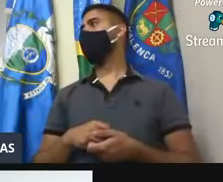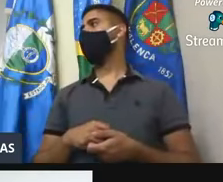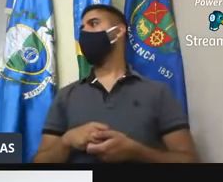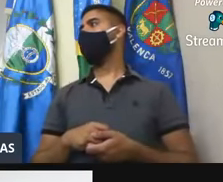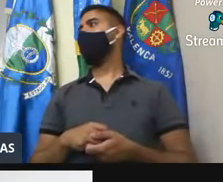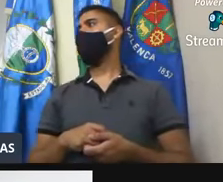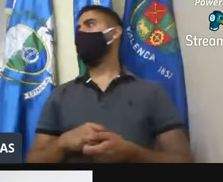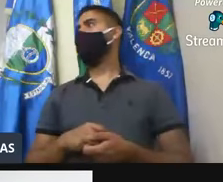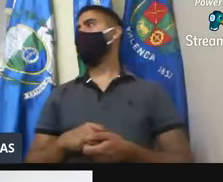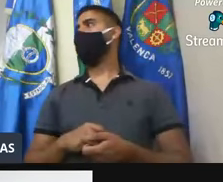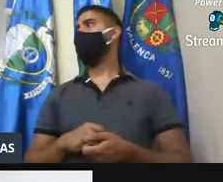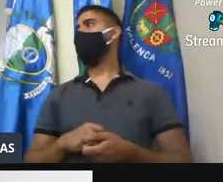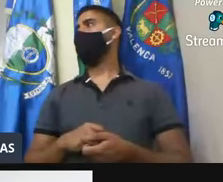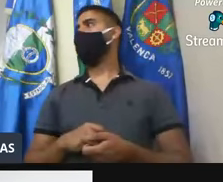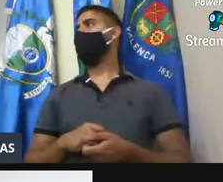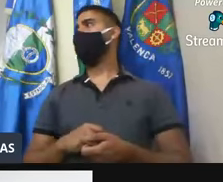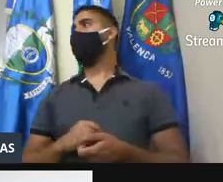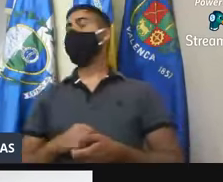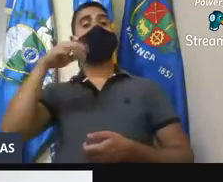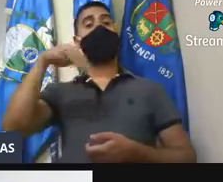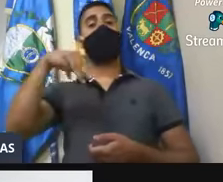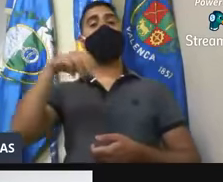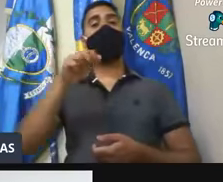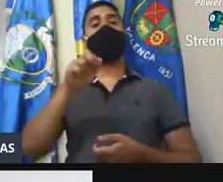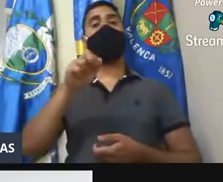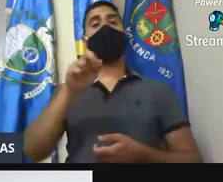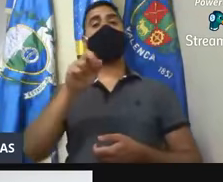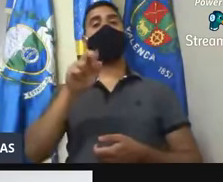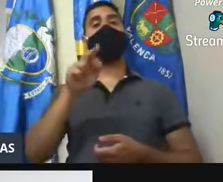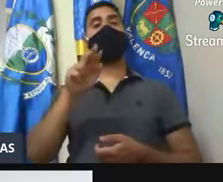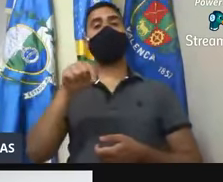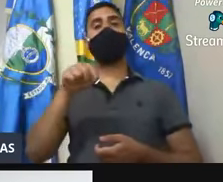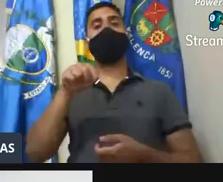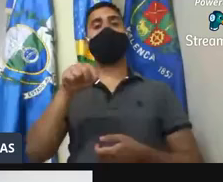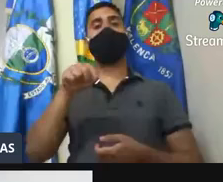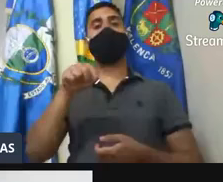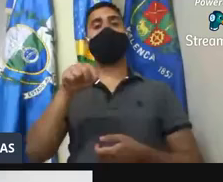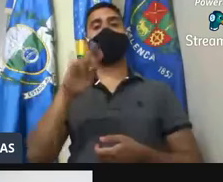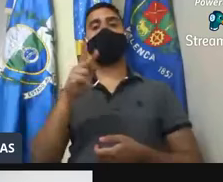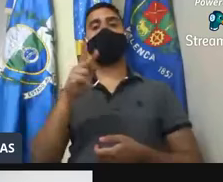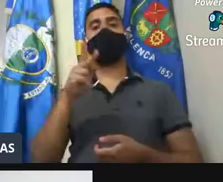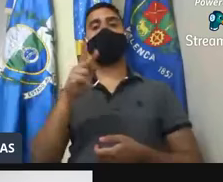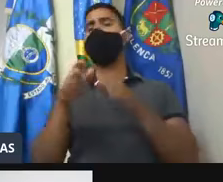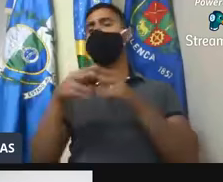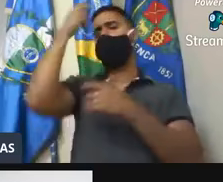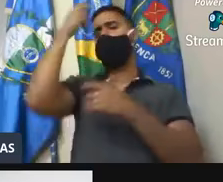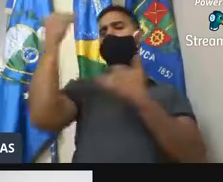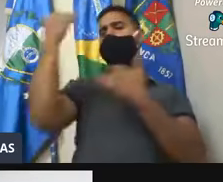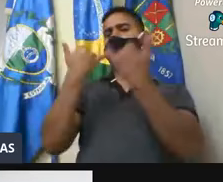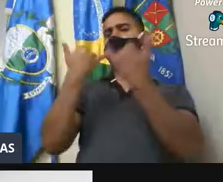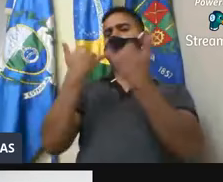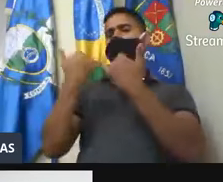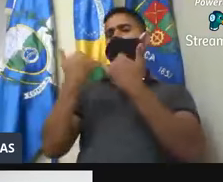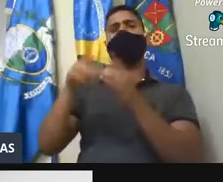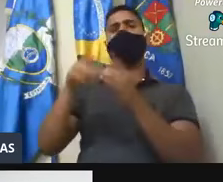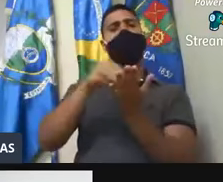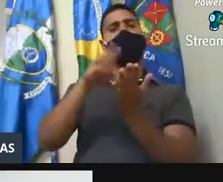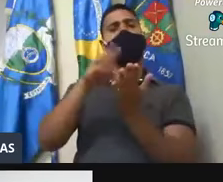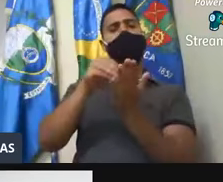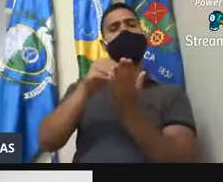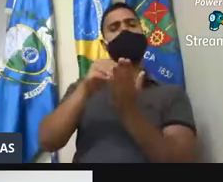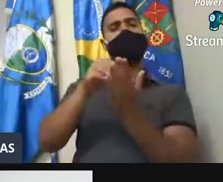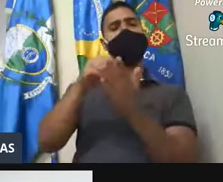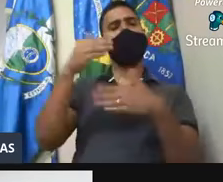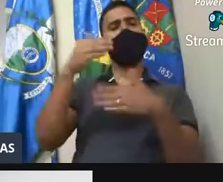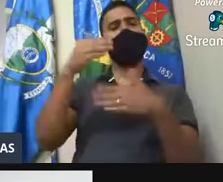O vereador Marquinhos pede ao prefeito municipal a informação e cópia integral dos